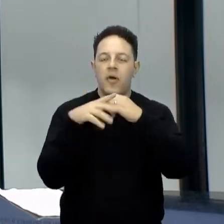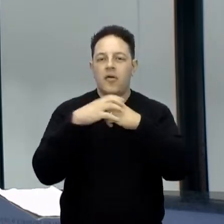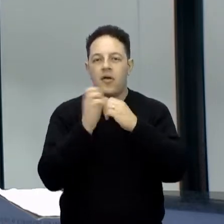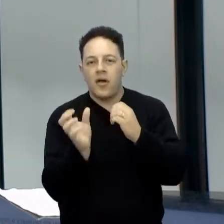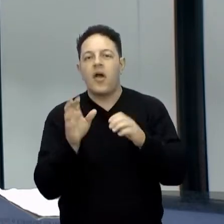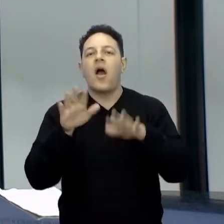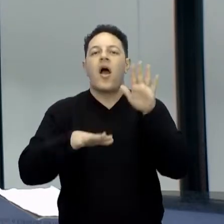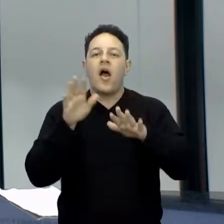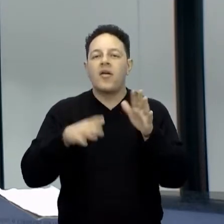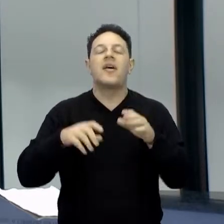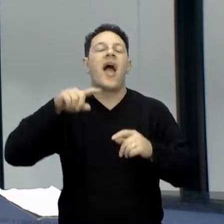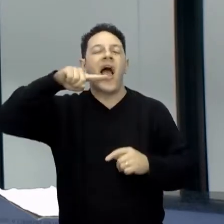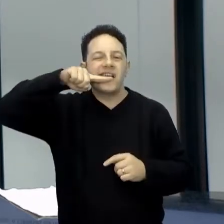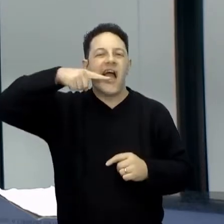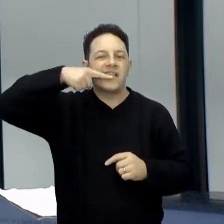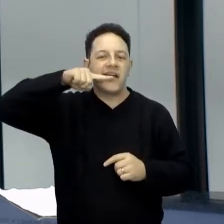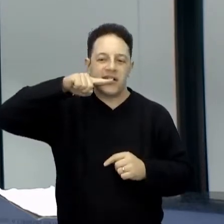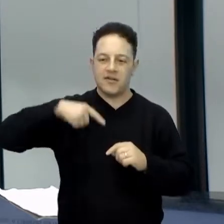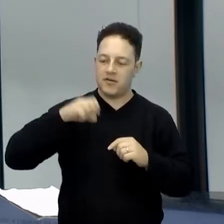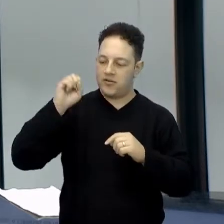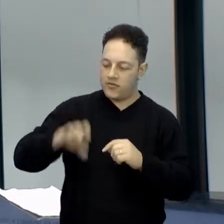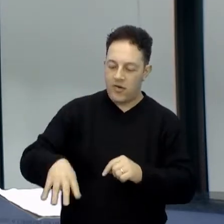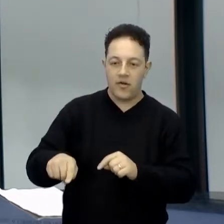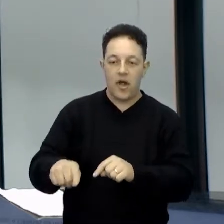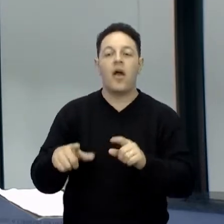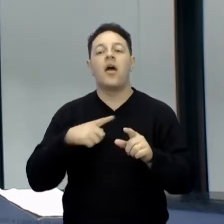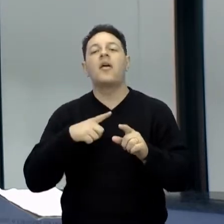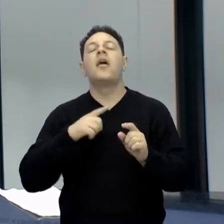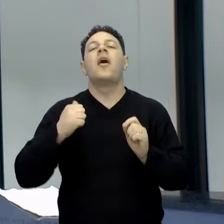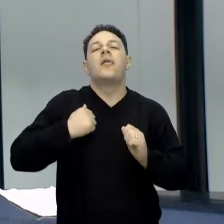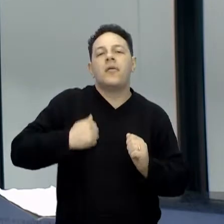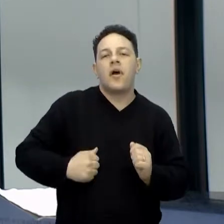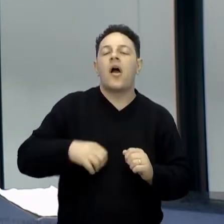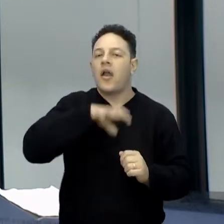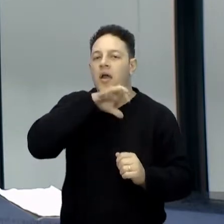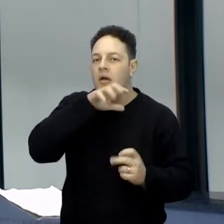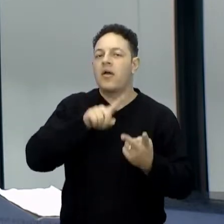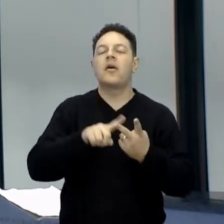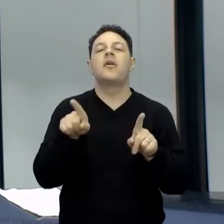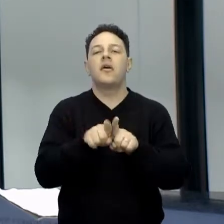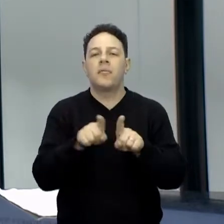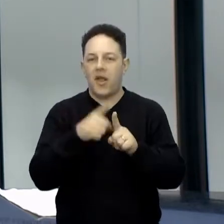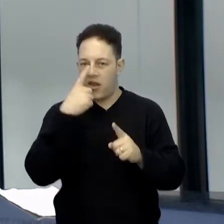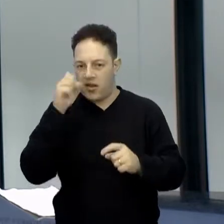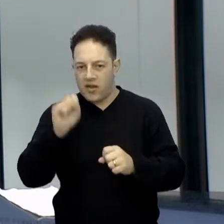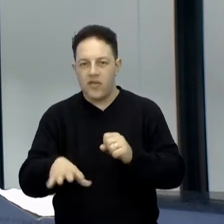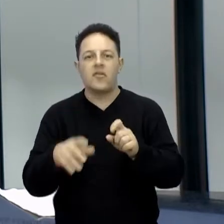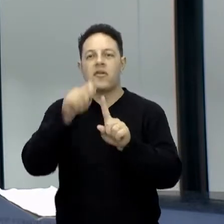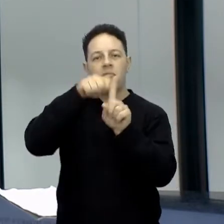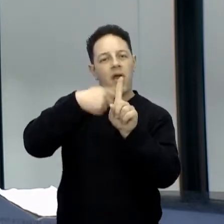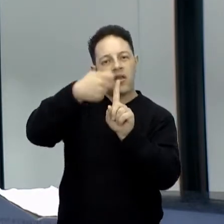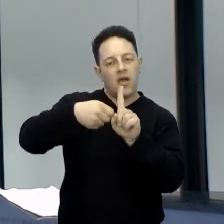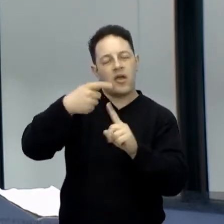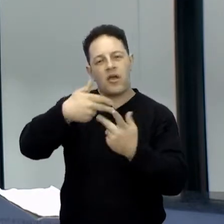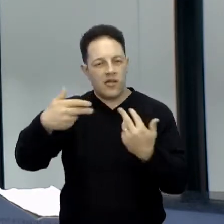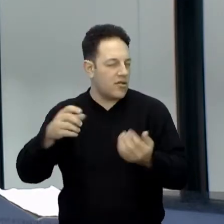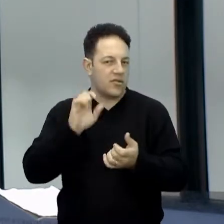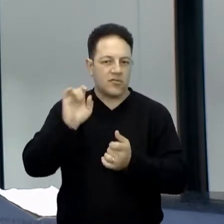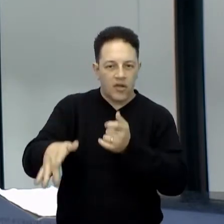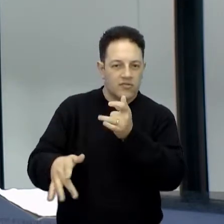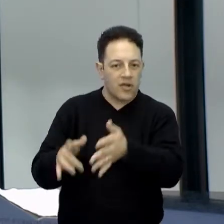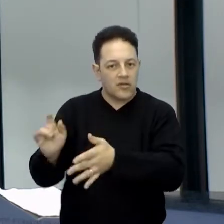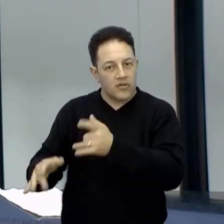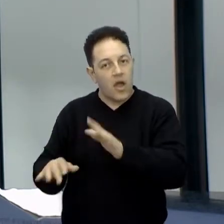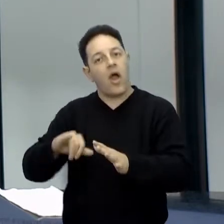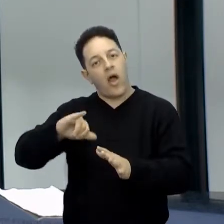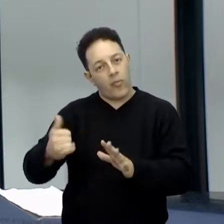bagaço da cana-de-açúcar, dejetos de animais, cascas de lixo, né? Casca de banana, casca dessas coisas de